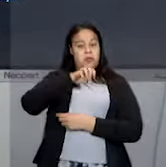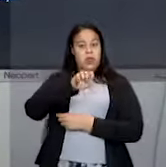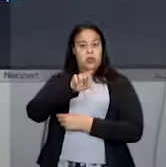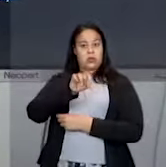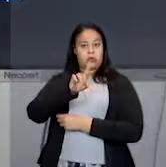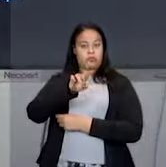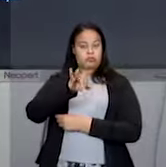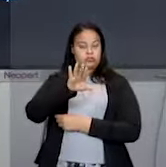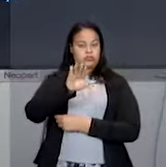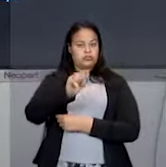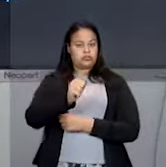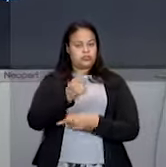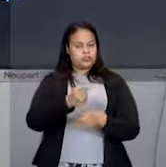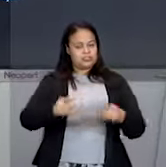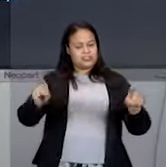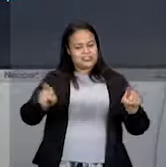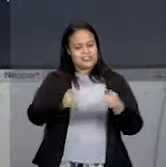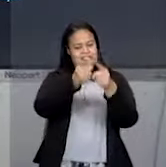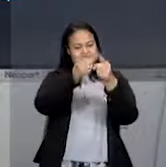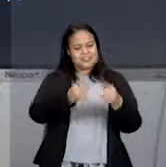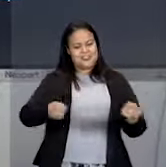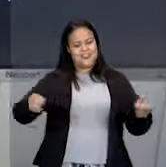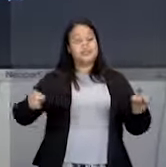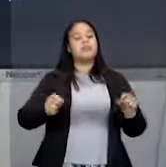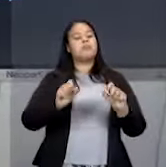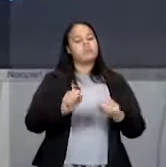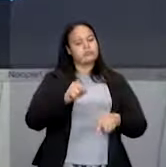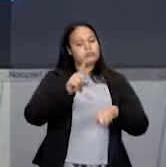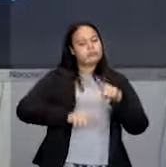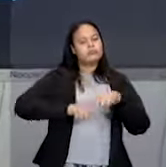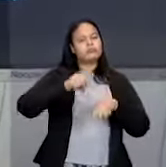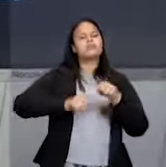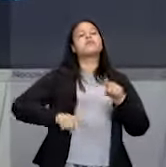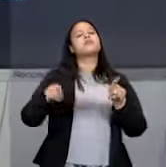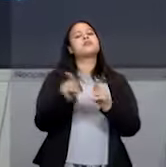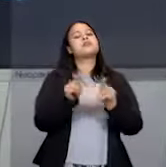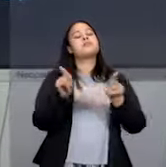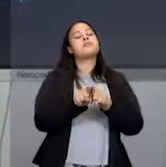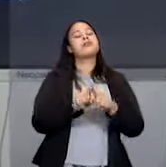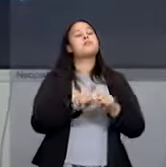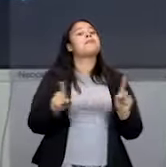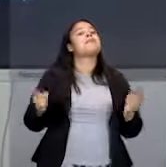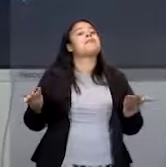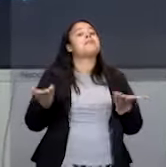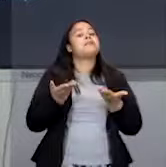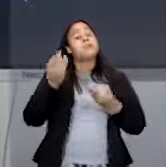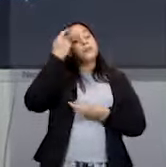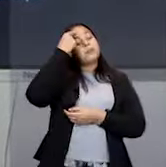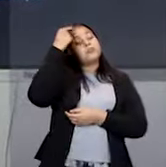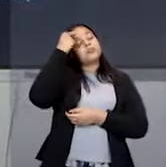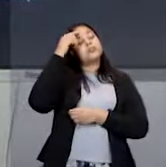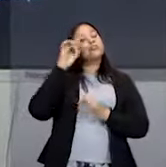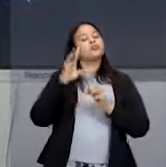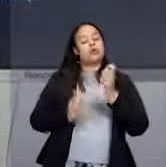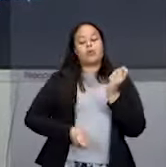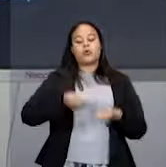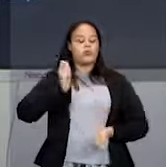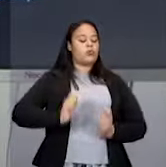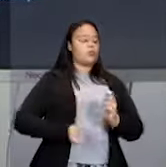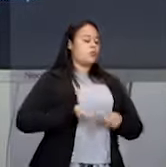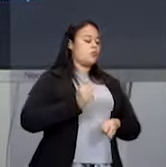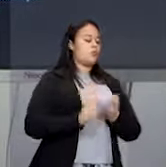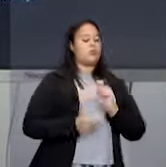pode fazer a letra, a melodia, através só do instrumento também. Tá? Mas então agora nós vamos pensar na música somente instrumental.